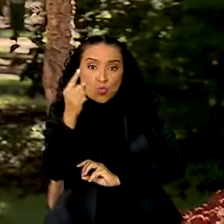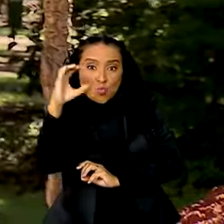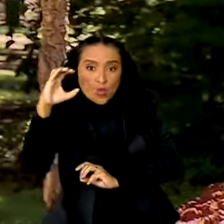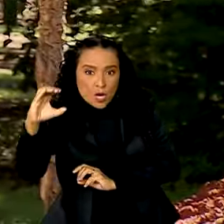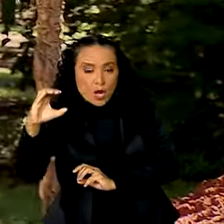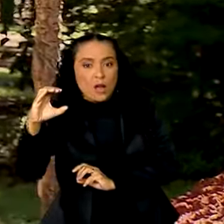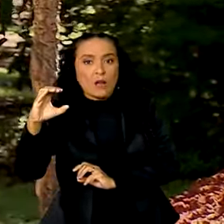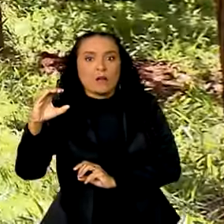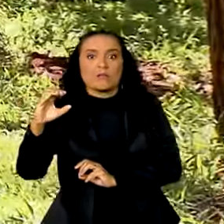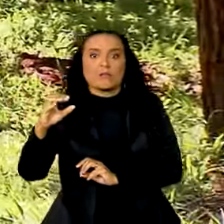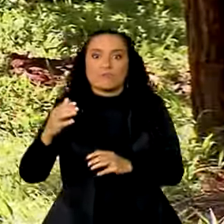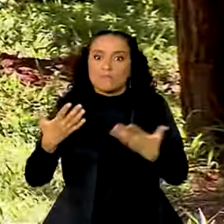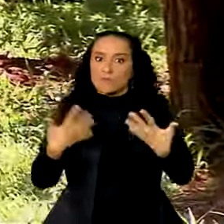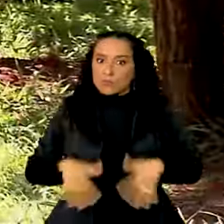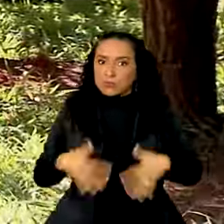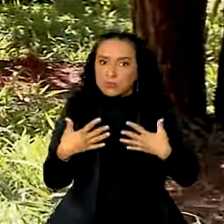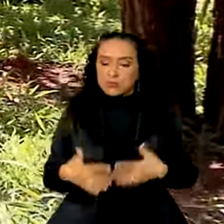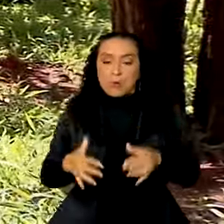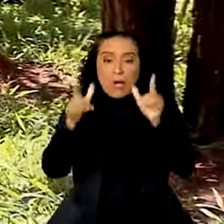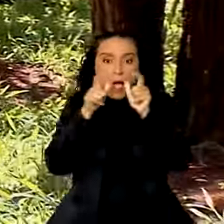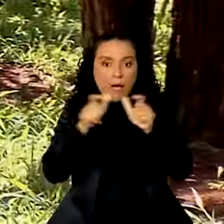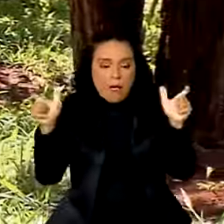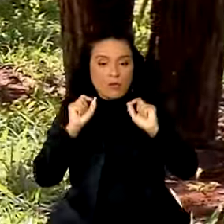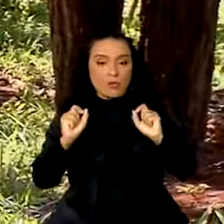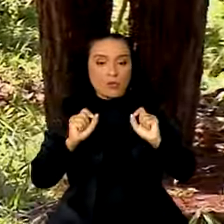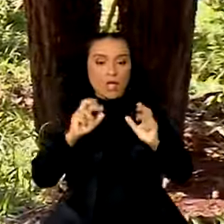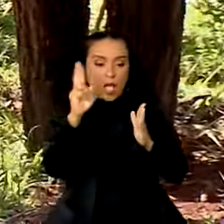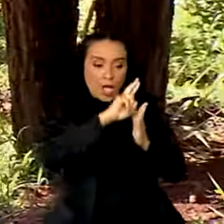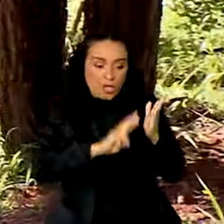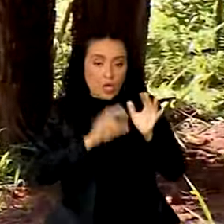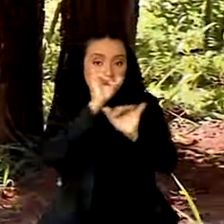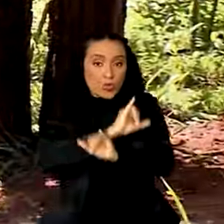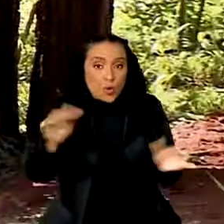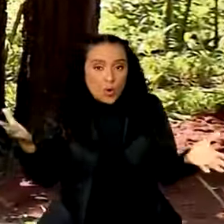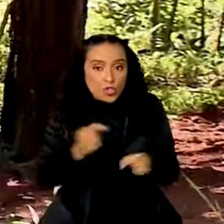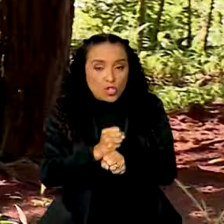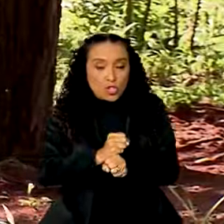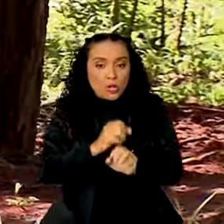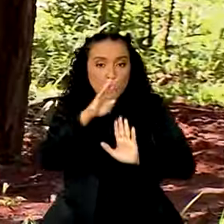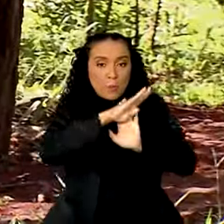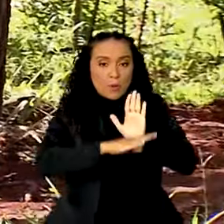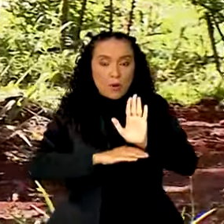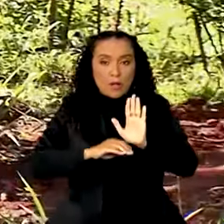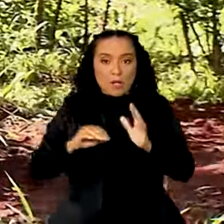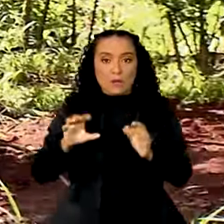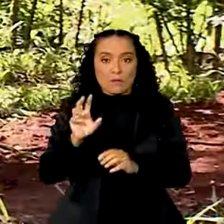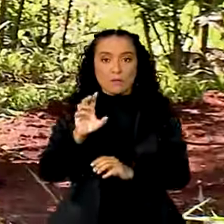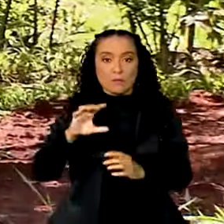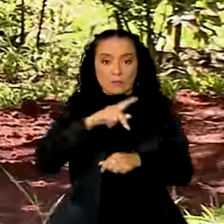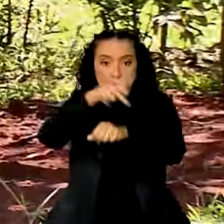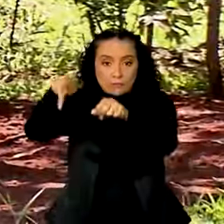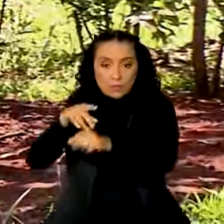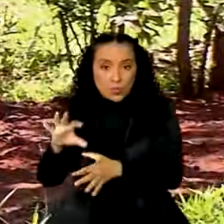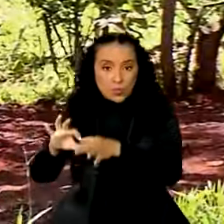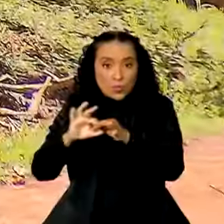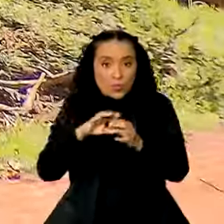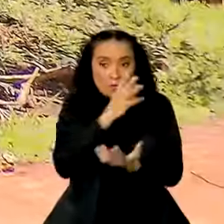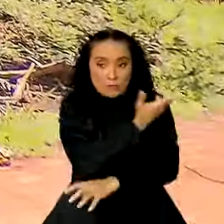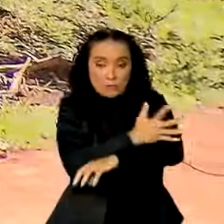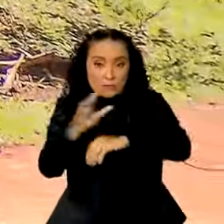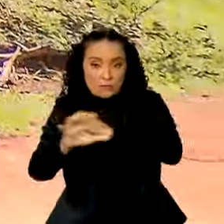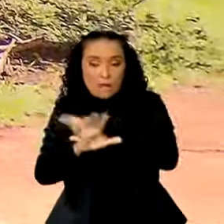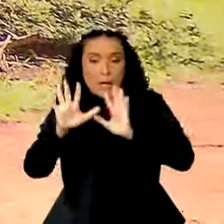graus Celsius. Alerta um relatório divulgado neste ano pelo Programa das Nações Unidas para o Meio Ambiente.